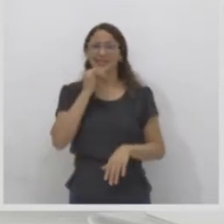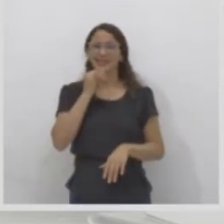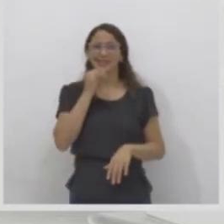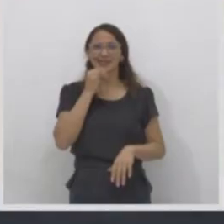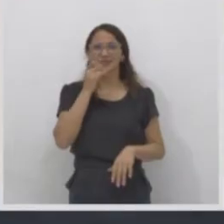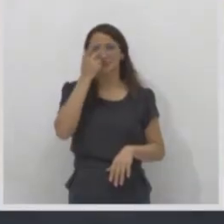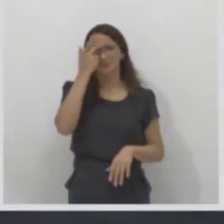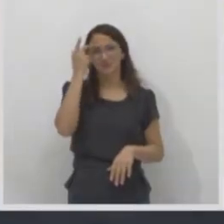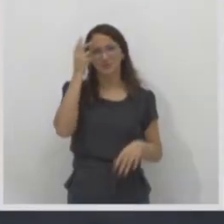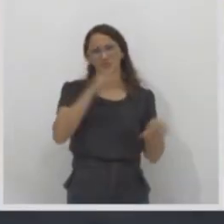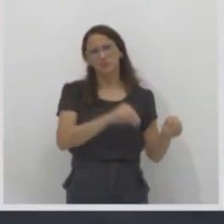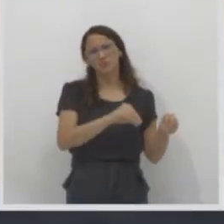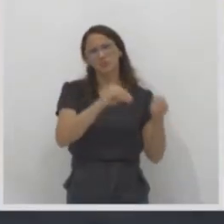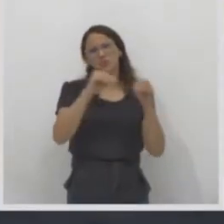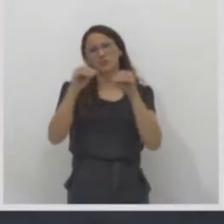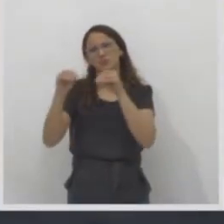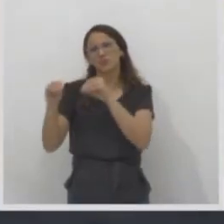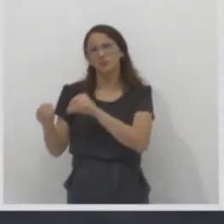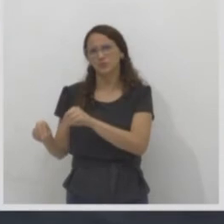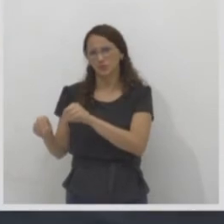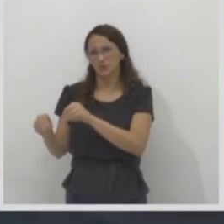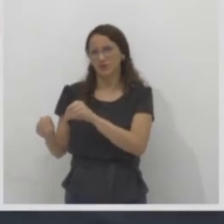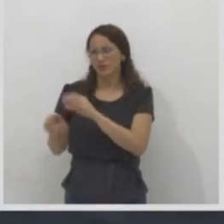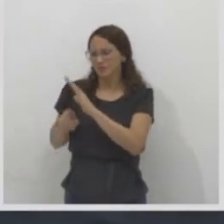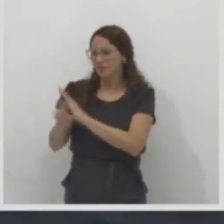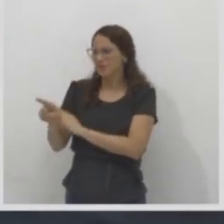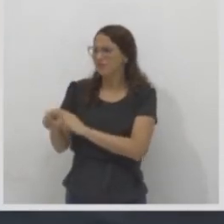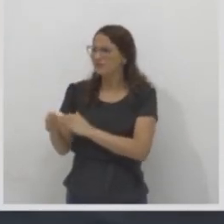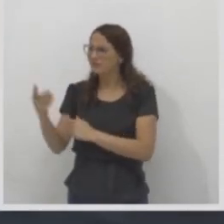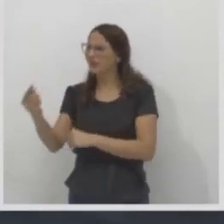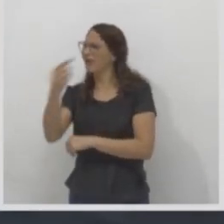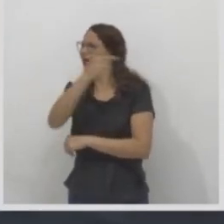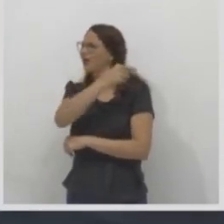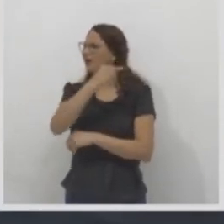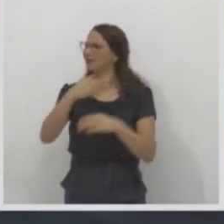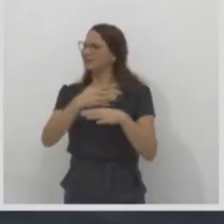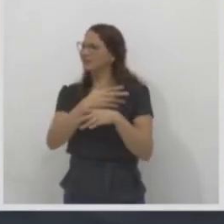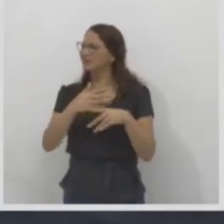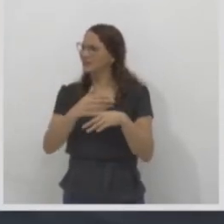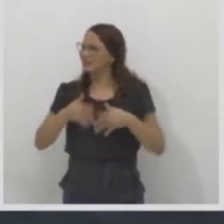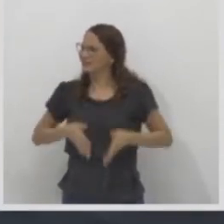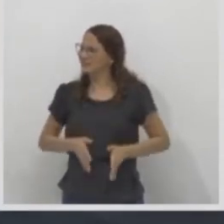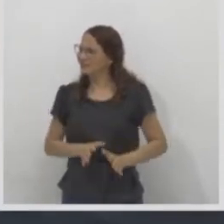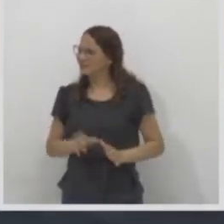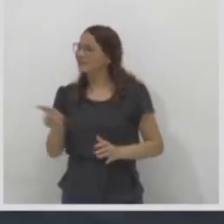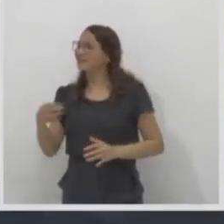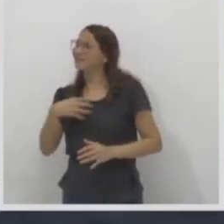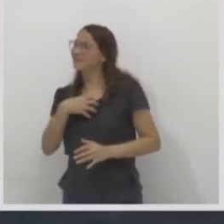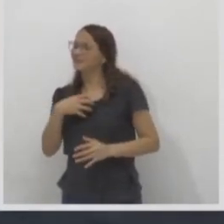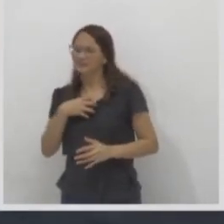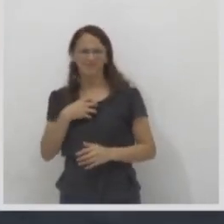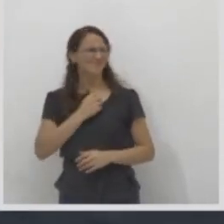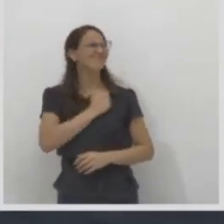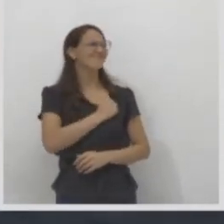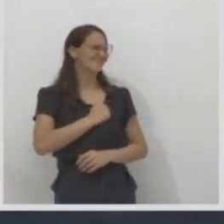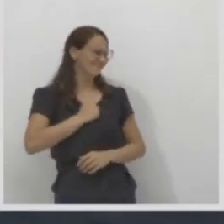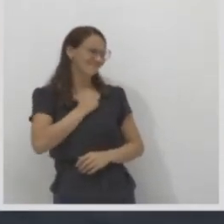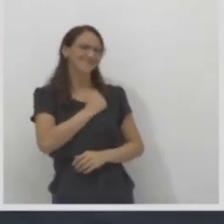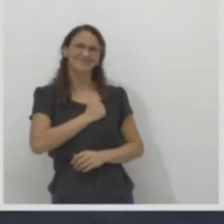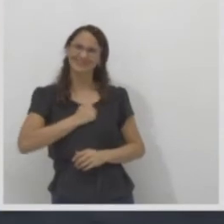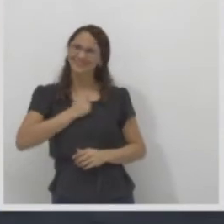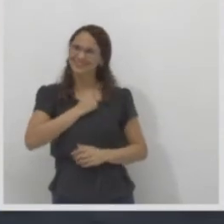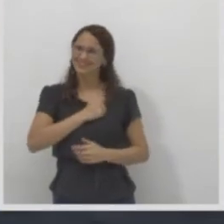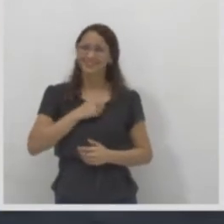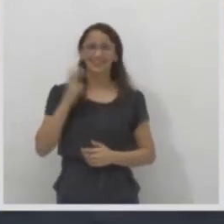que migrou, a maior parte delas tem saudade daquele espaço que nasceu. A cultura, o modo de